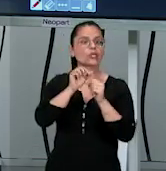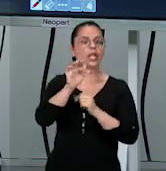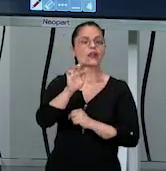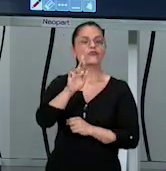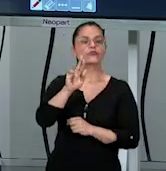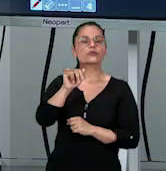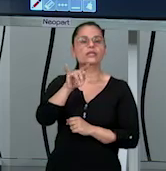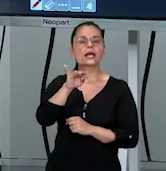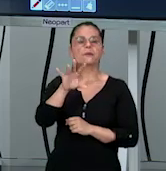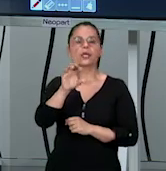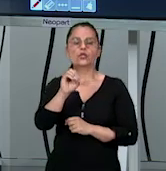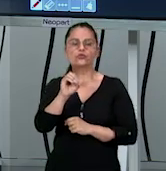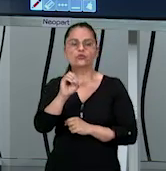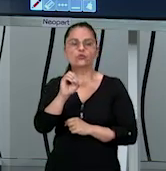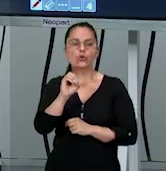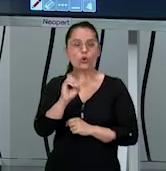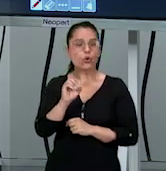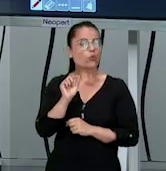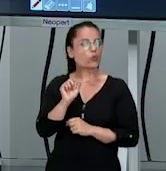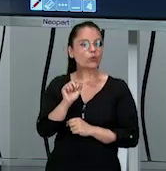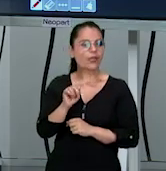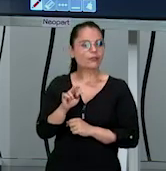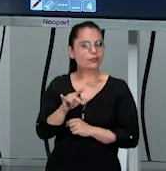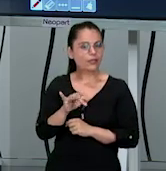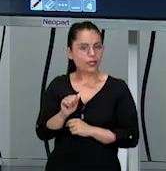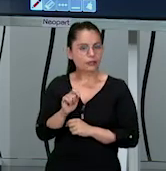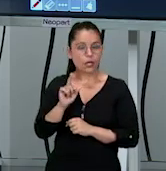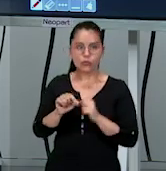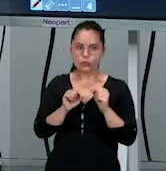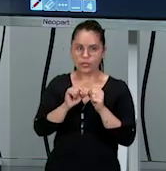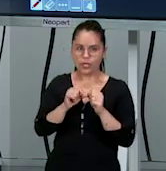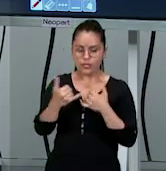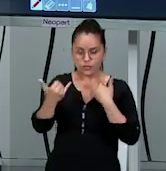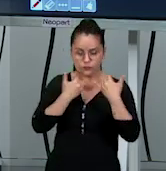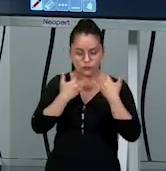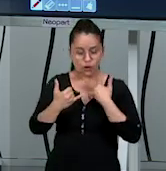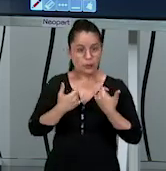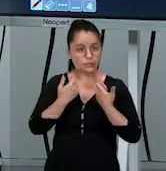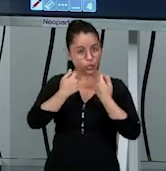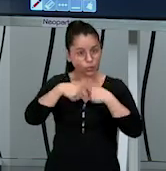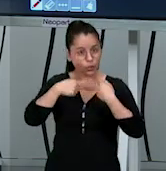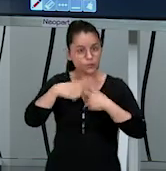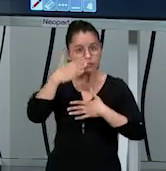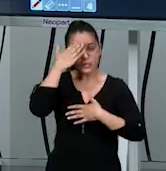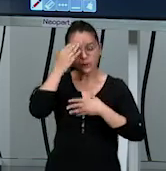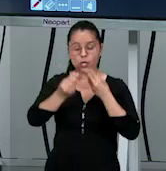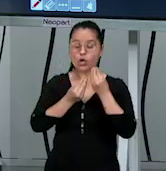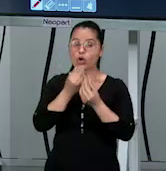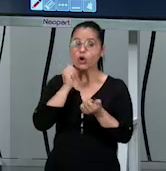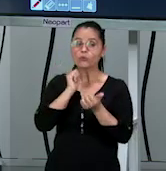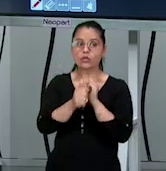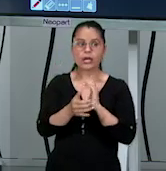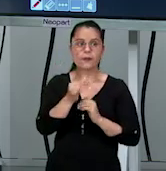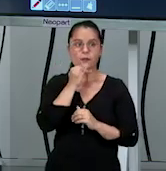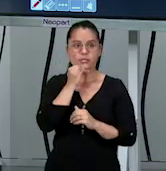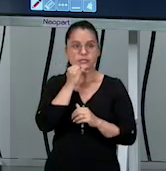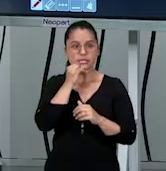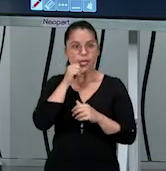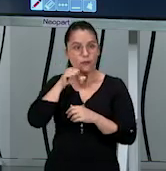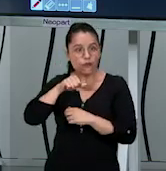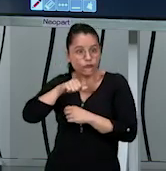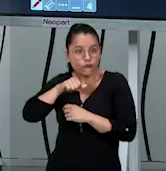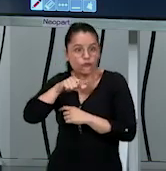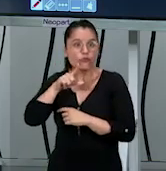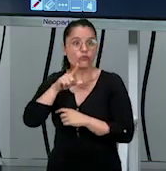que é técnica. Fundamento são os movimentos básicos necessários para que eu jogue aquele esporte. Exemplo, chutar a bola no futebol é um